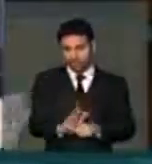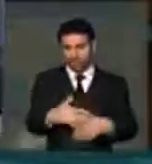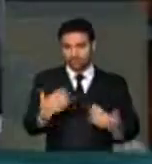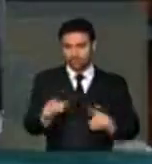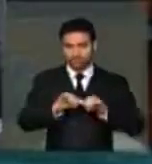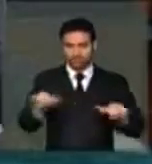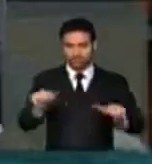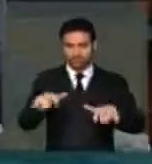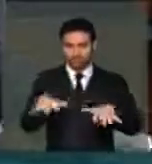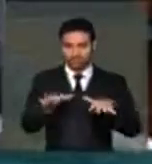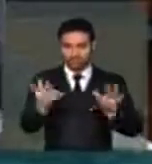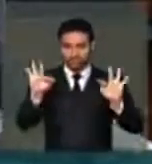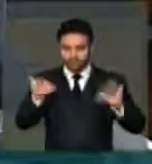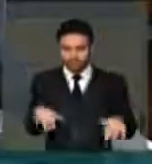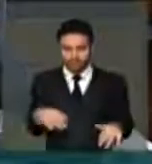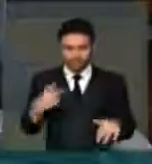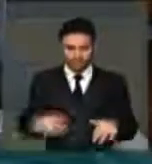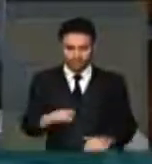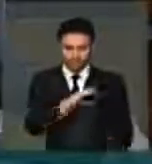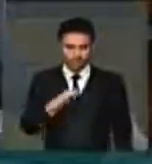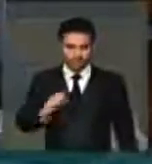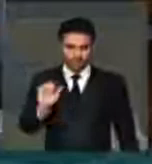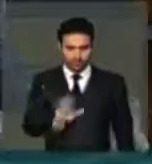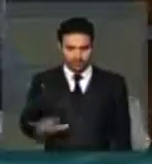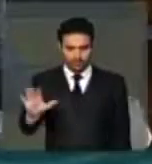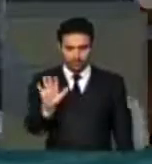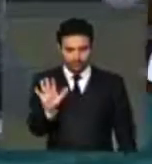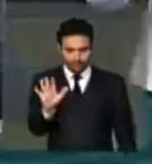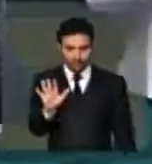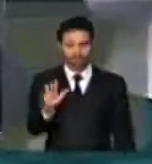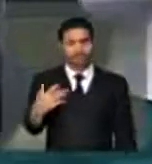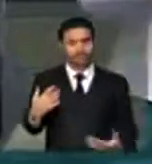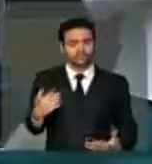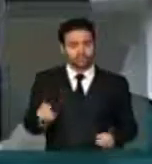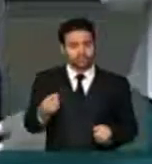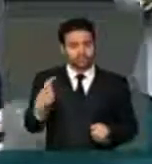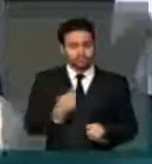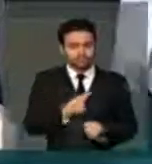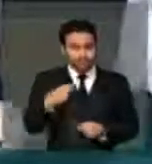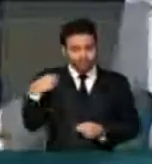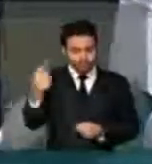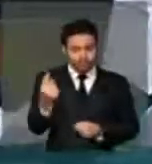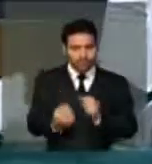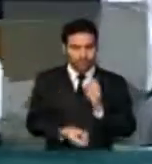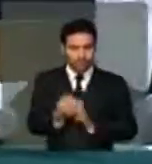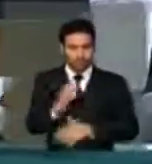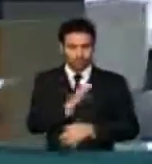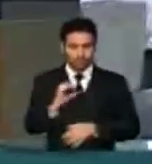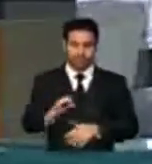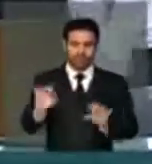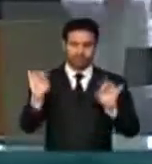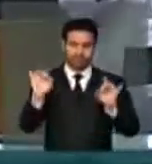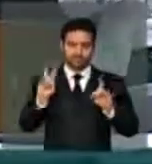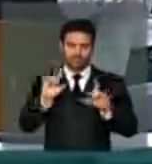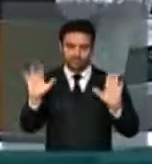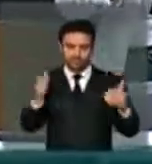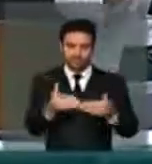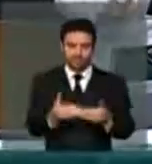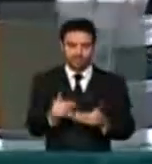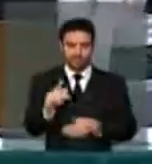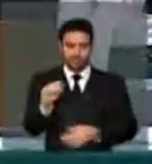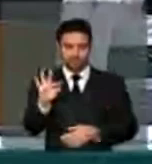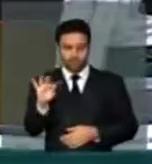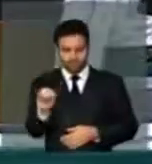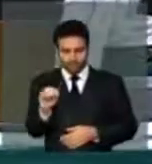declaro, portanto, encerrada essa comissão geral, para que nós possamos logo mais instalar a comissão especial que vai tratar do Pacto